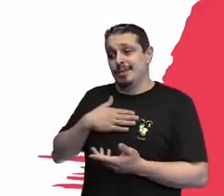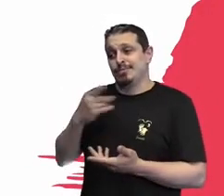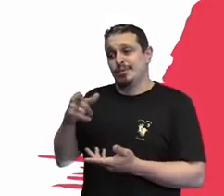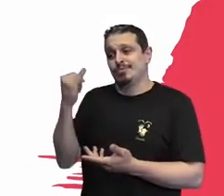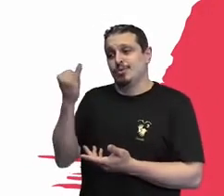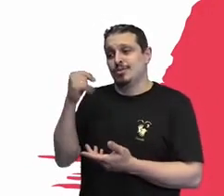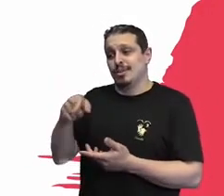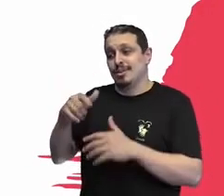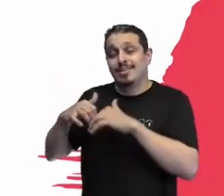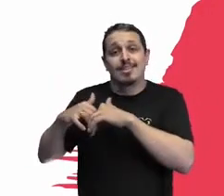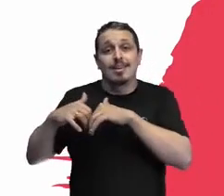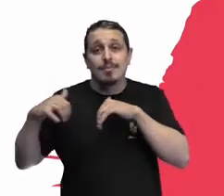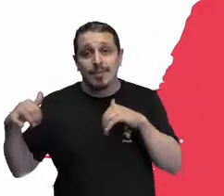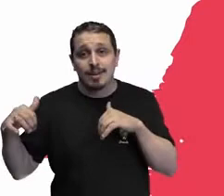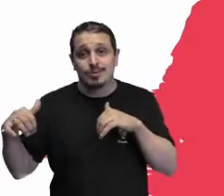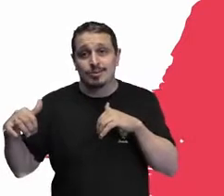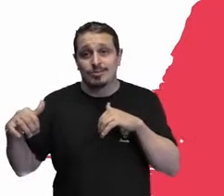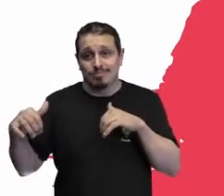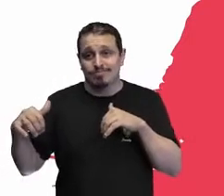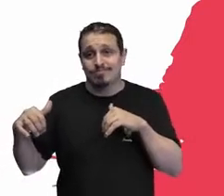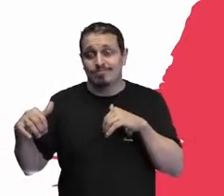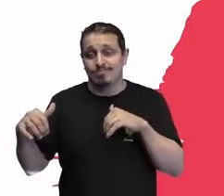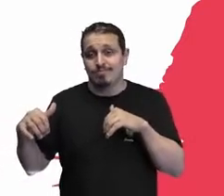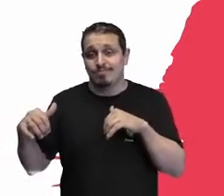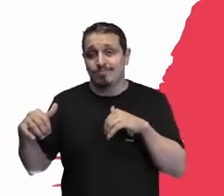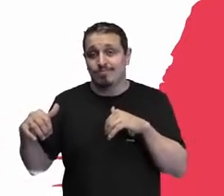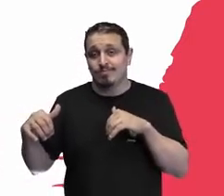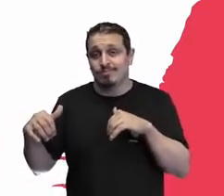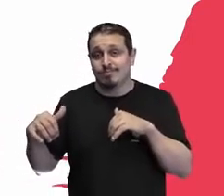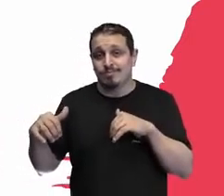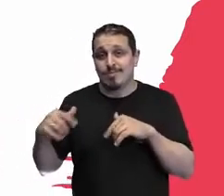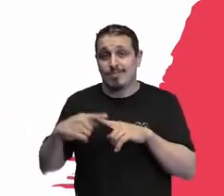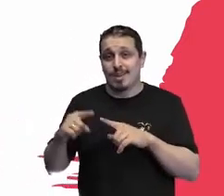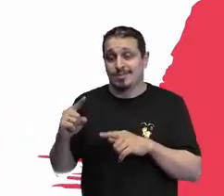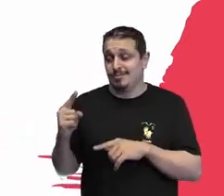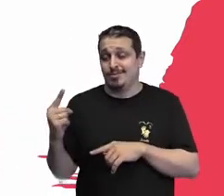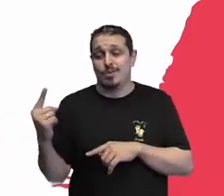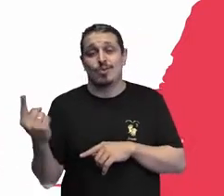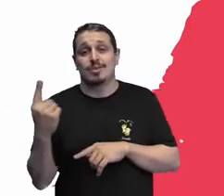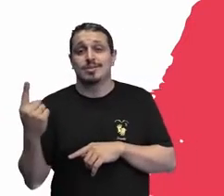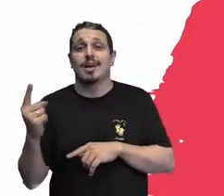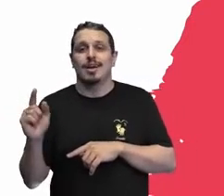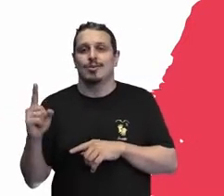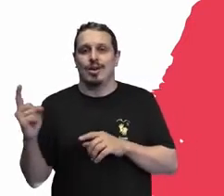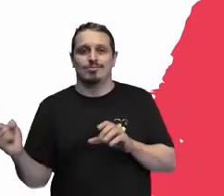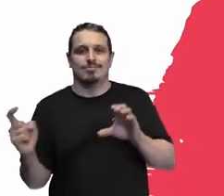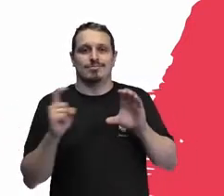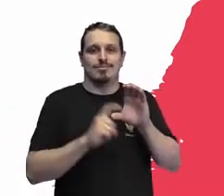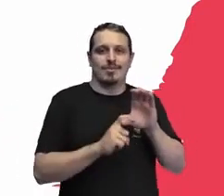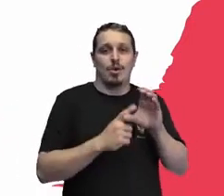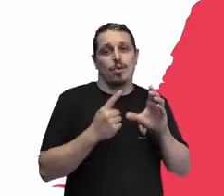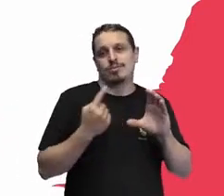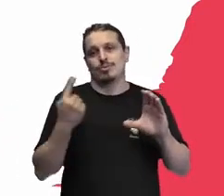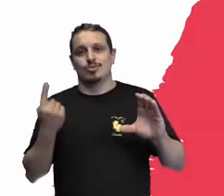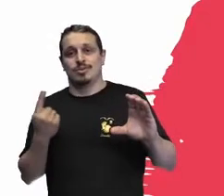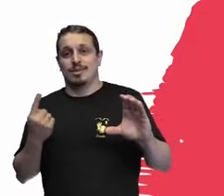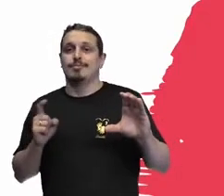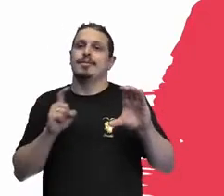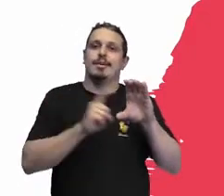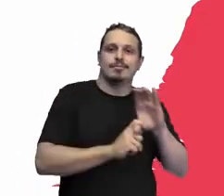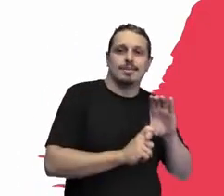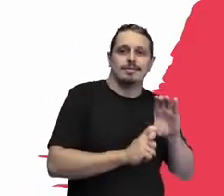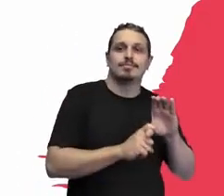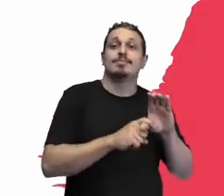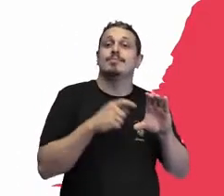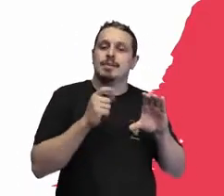autonomia e dependência. A pessoa pode ter algum tipo de dependência, todos nós dependemos de algum tipo de apoio, mas a